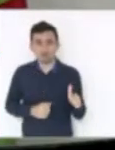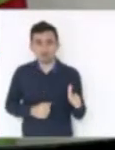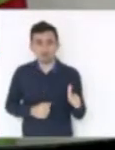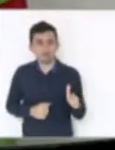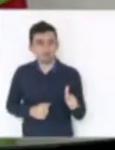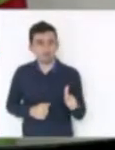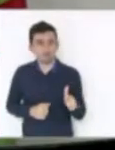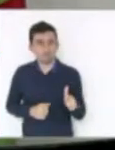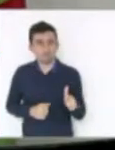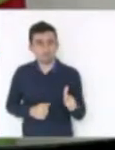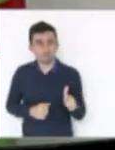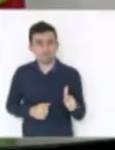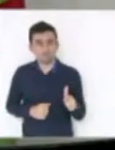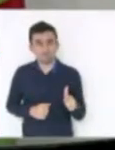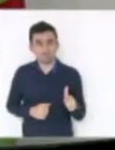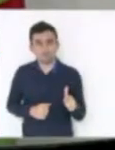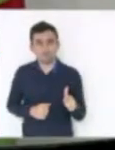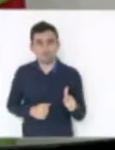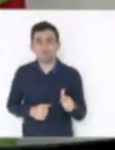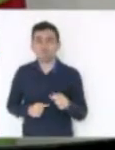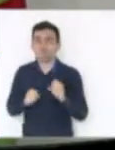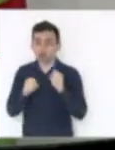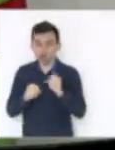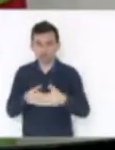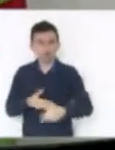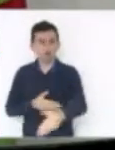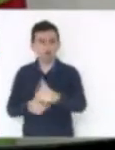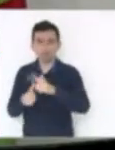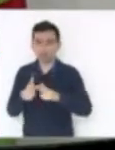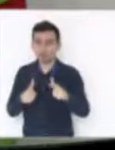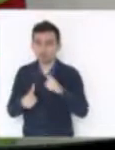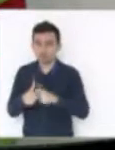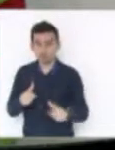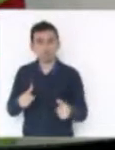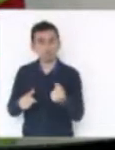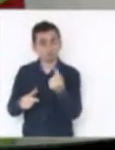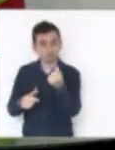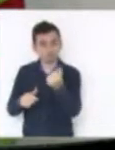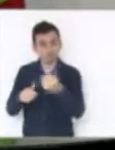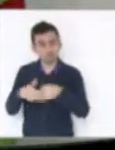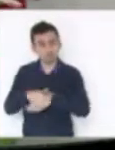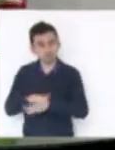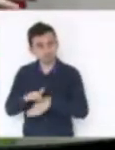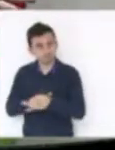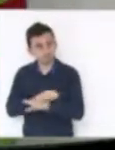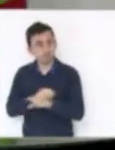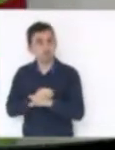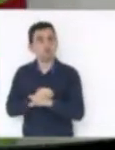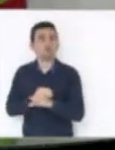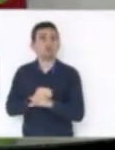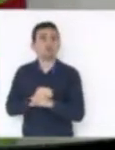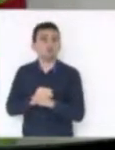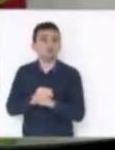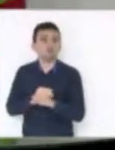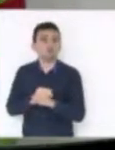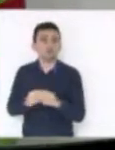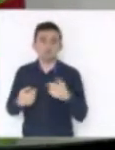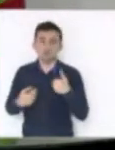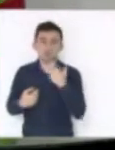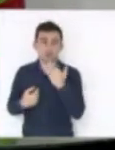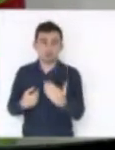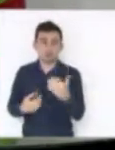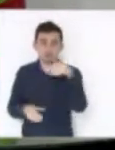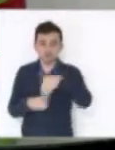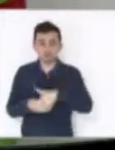Pode comprometer a saúde financeira do fundo. Eu quero, presidente, solicitar que a votação